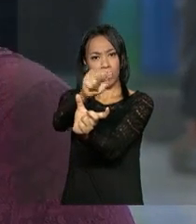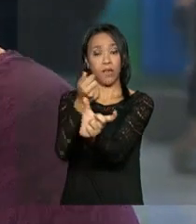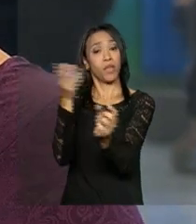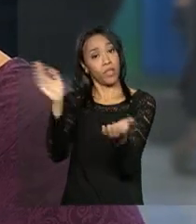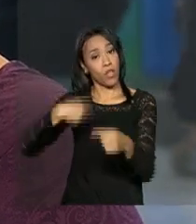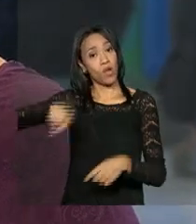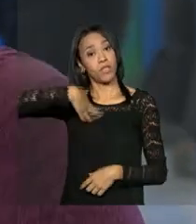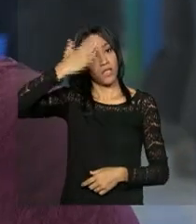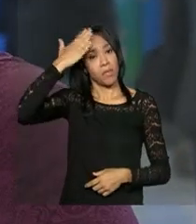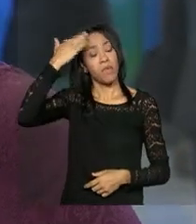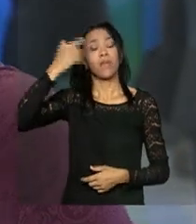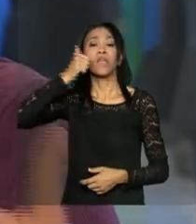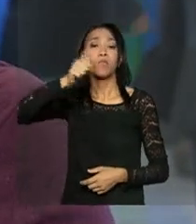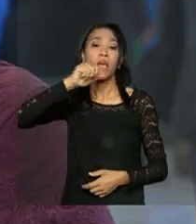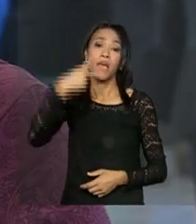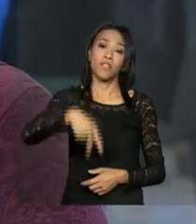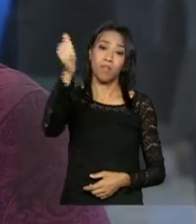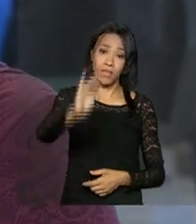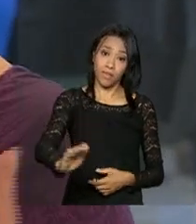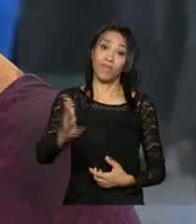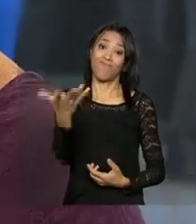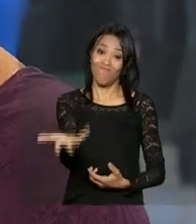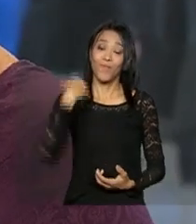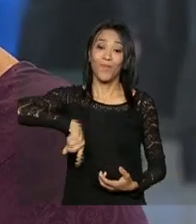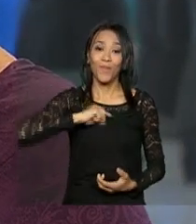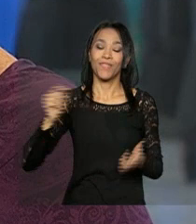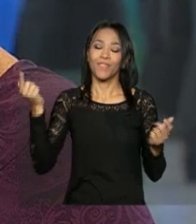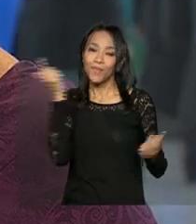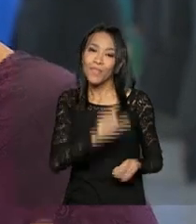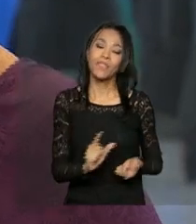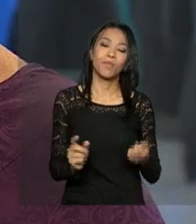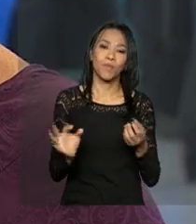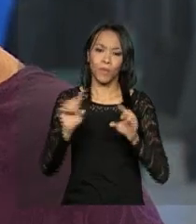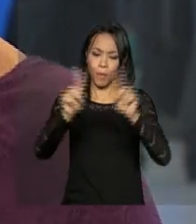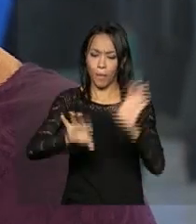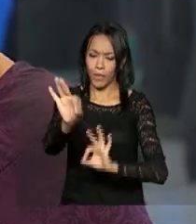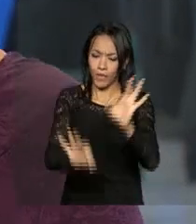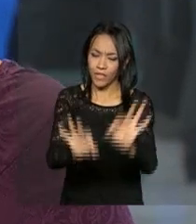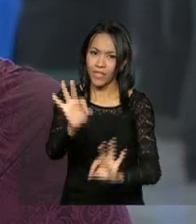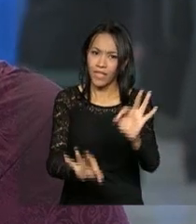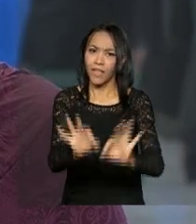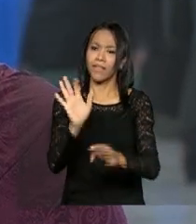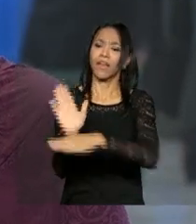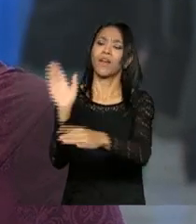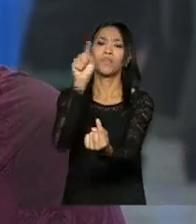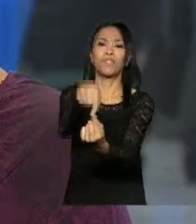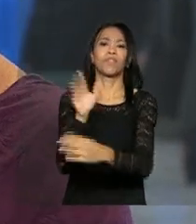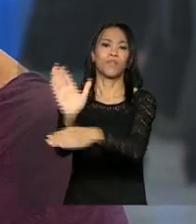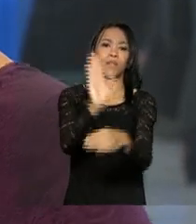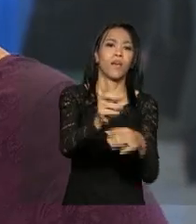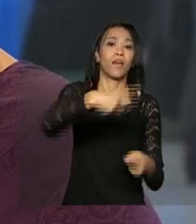Brasil sabem que, graças à democracia, nós podemos ter um projeto que beneficiou principalmente mulheres e